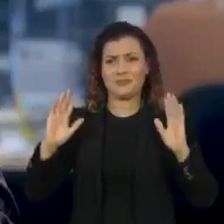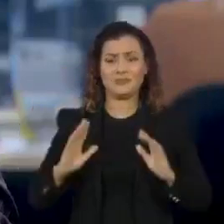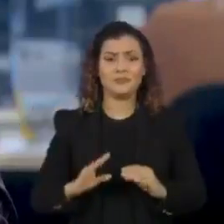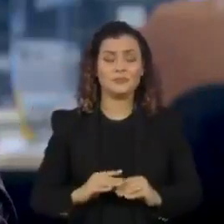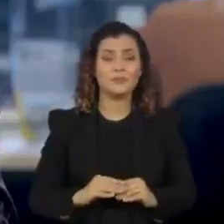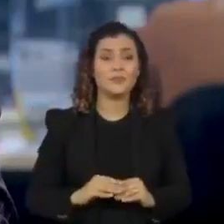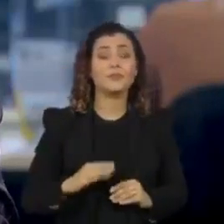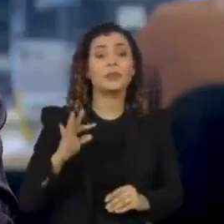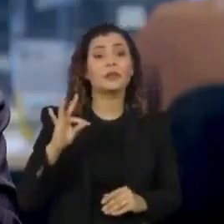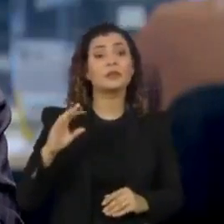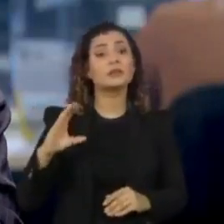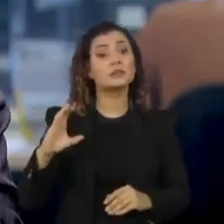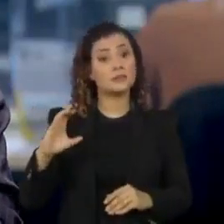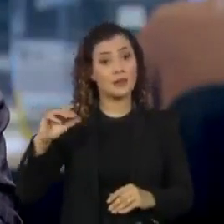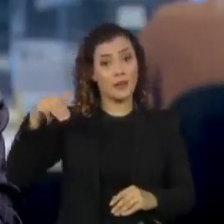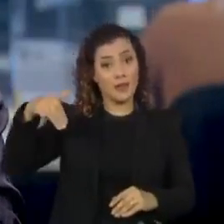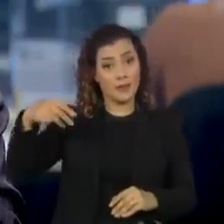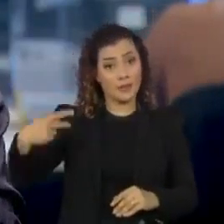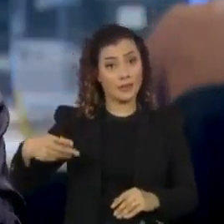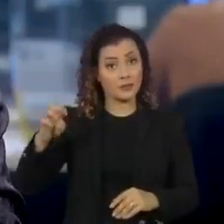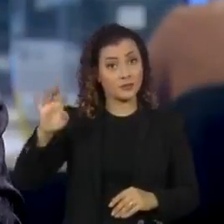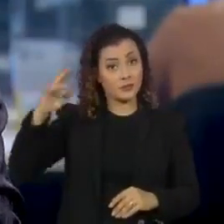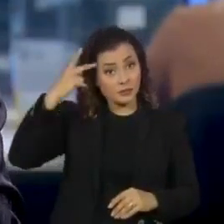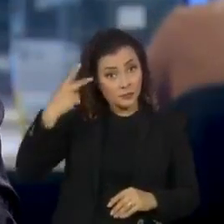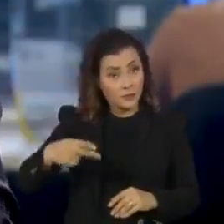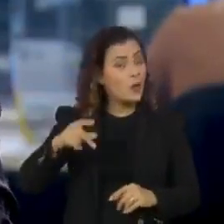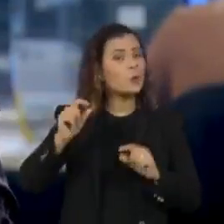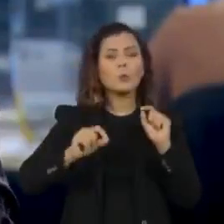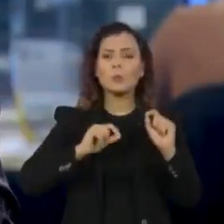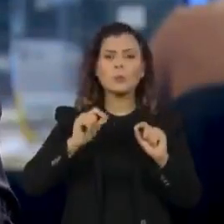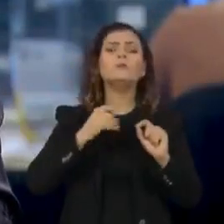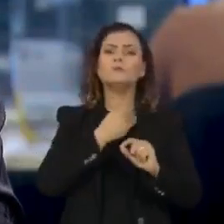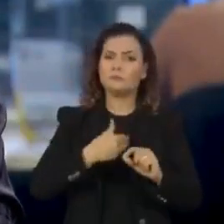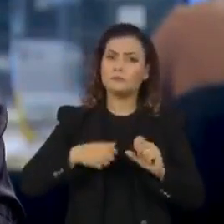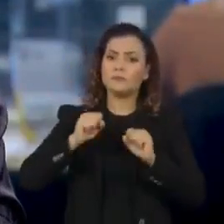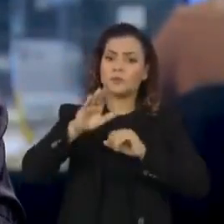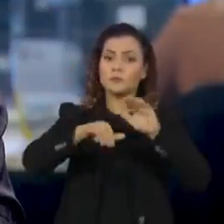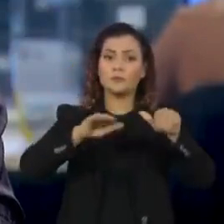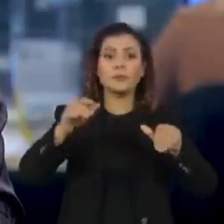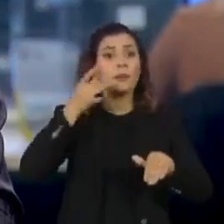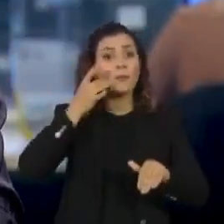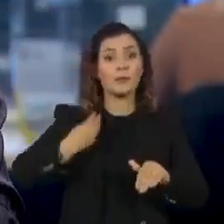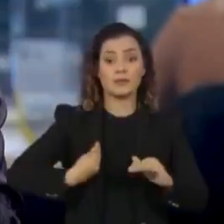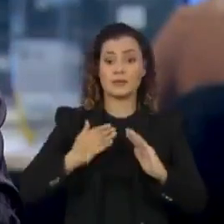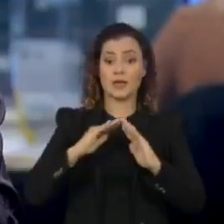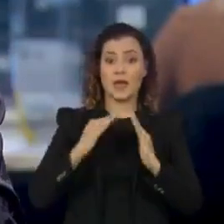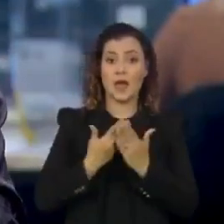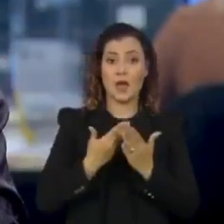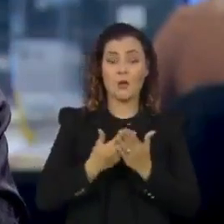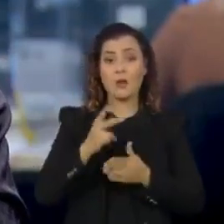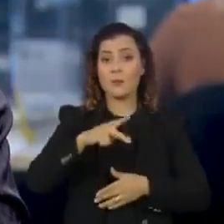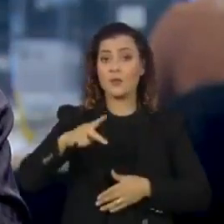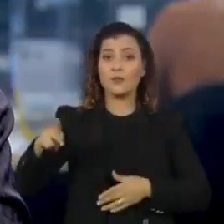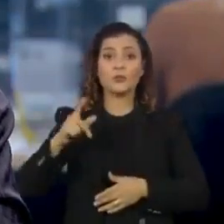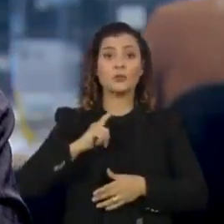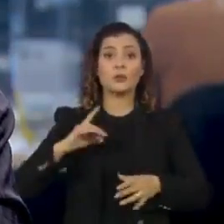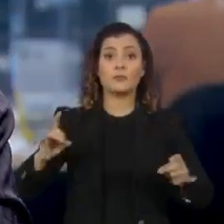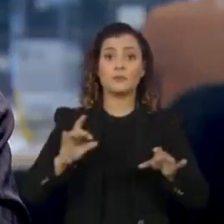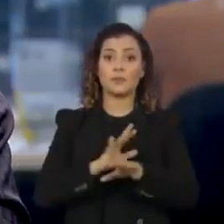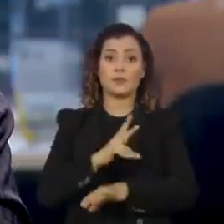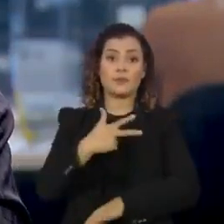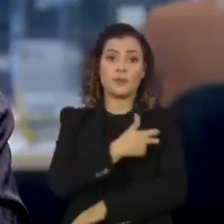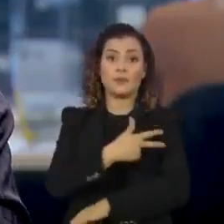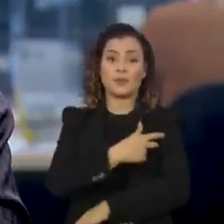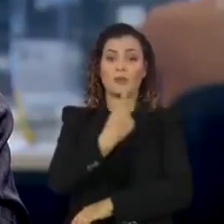O Tribunal de Justiça de São Paulo determinou que o Estado só pode convocar para as aulas presenciais professores que estejam completamente